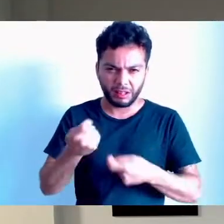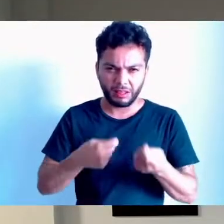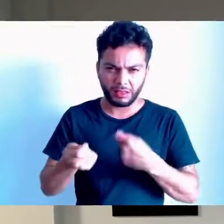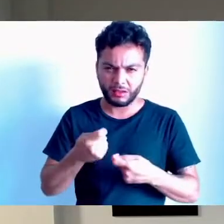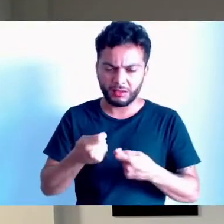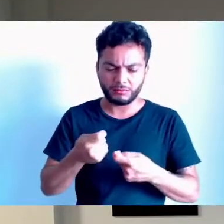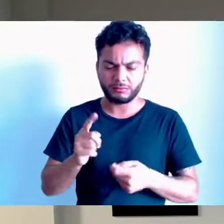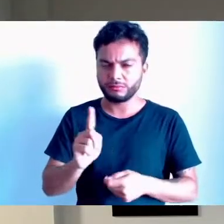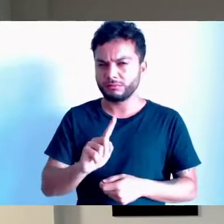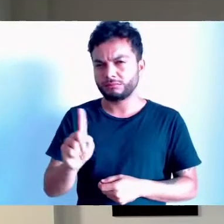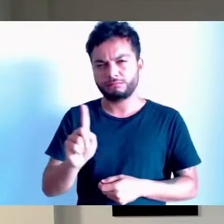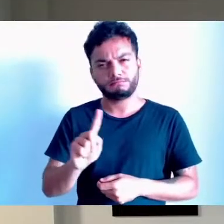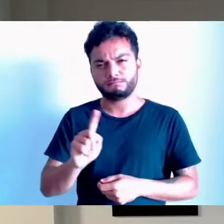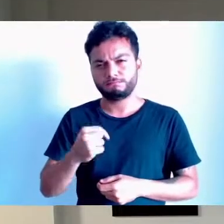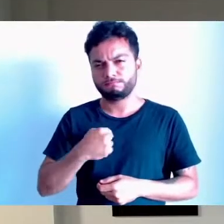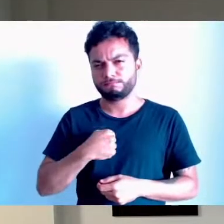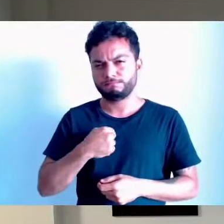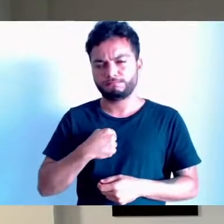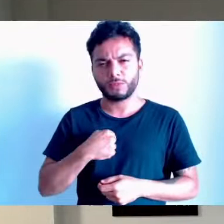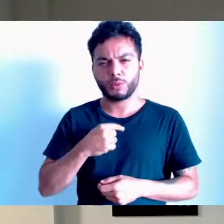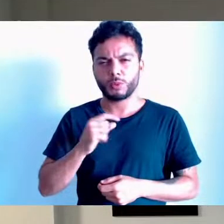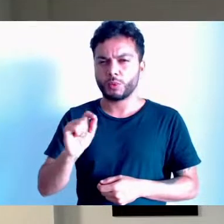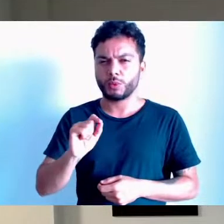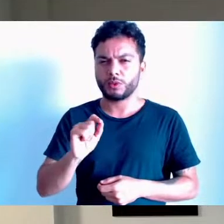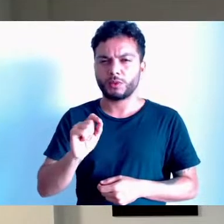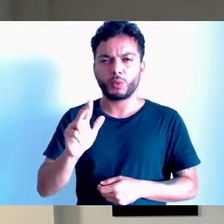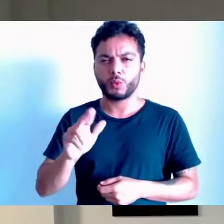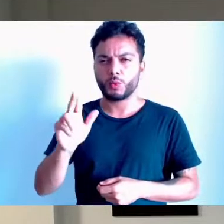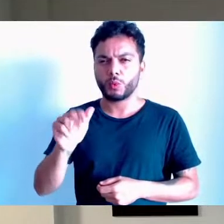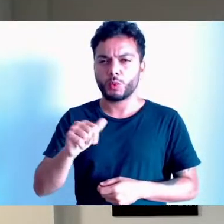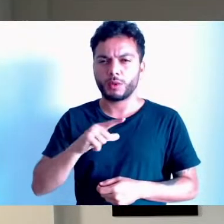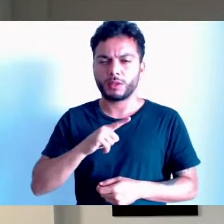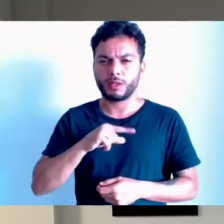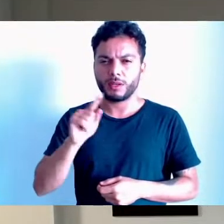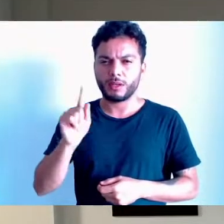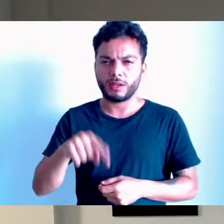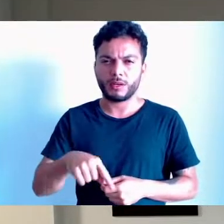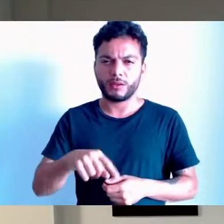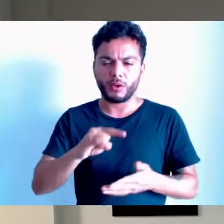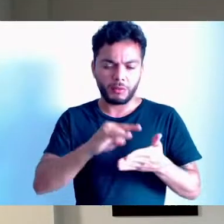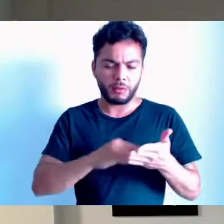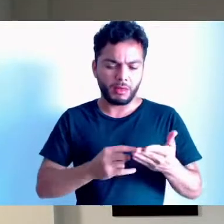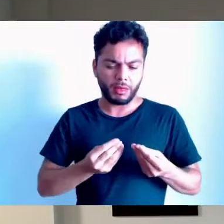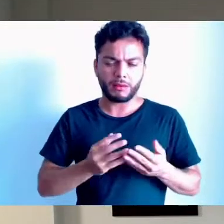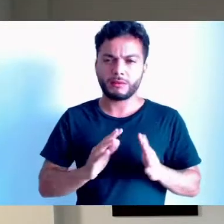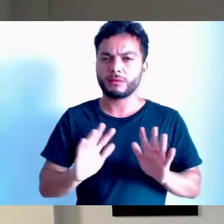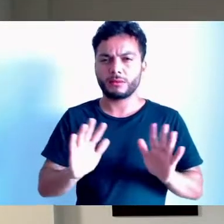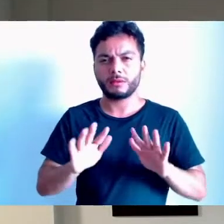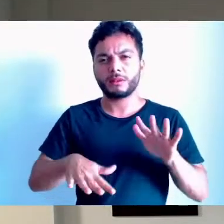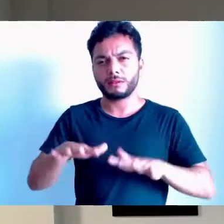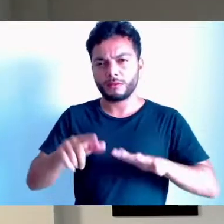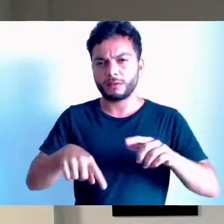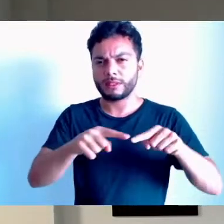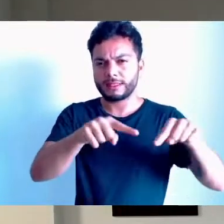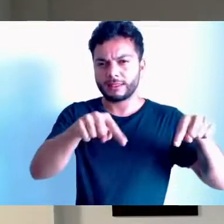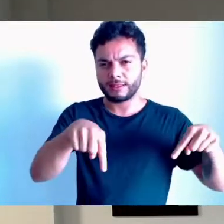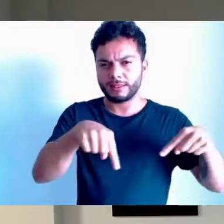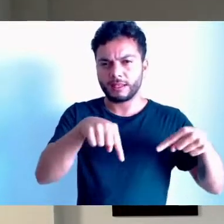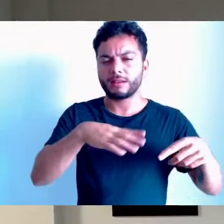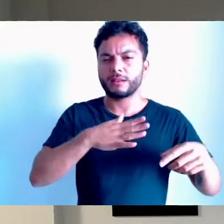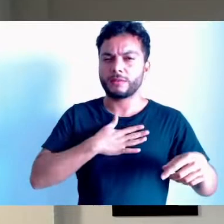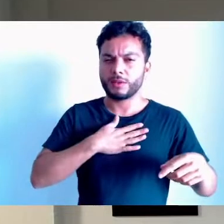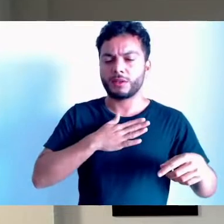recebi nenhum parecer nos corredores. Normalmente, o secretário vai no meu gabinete ou eu vou na